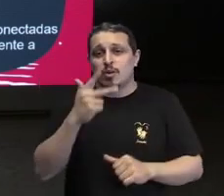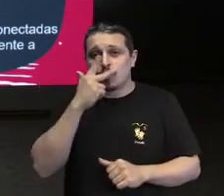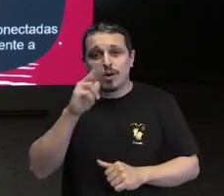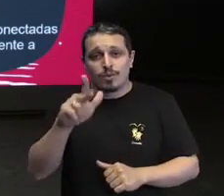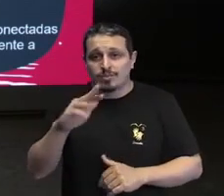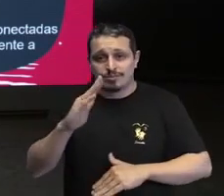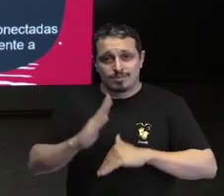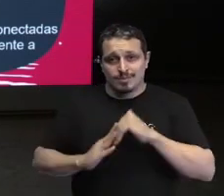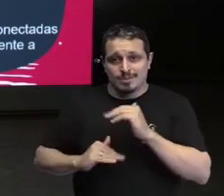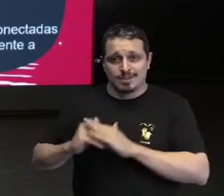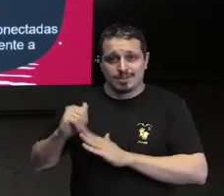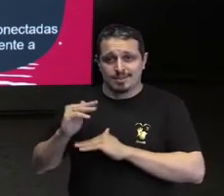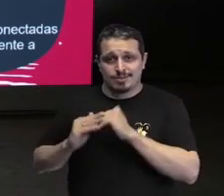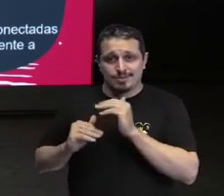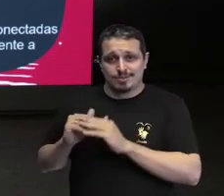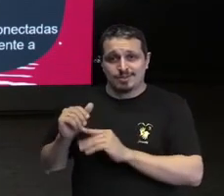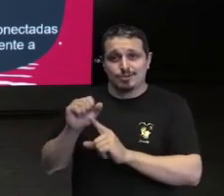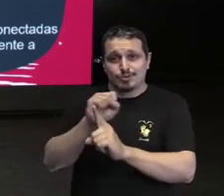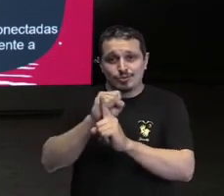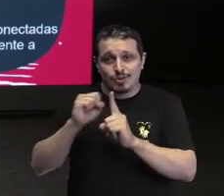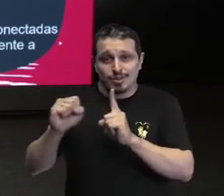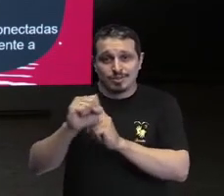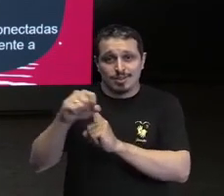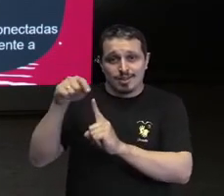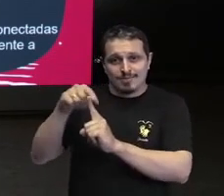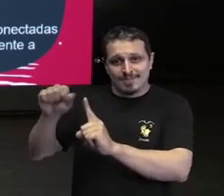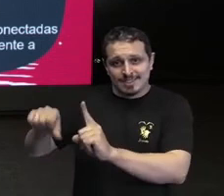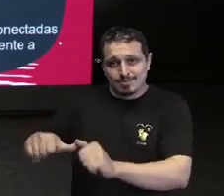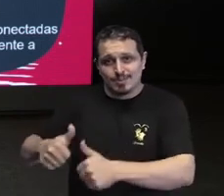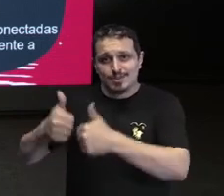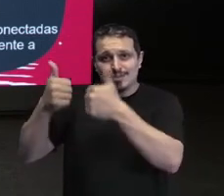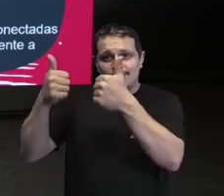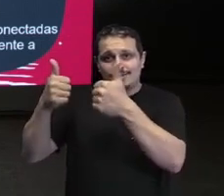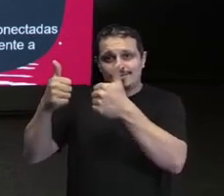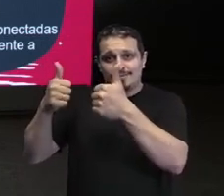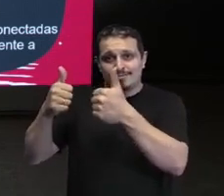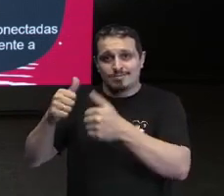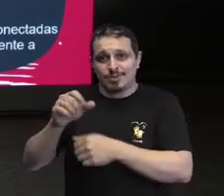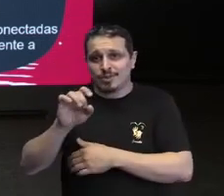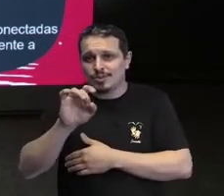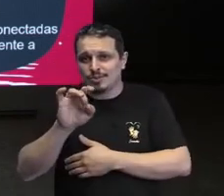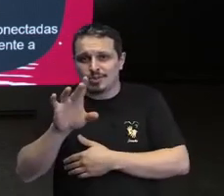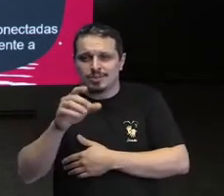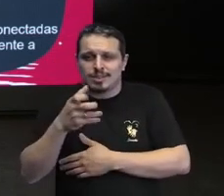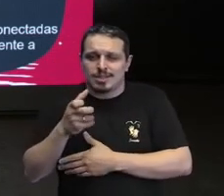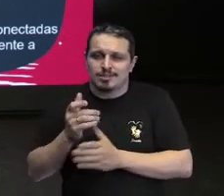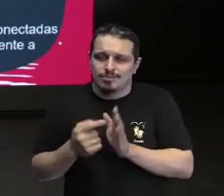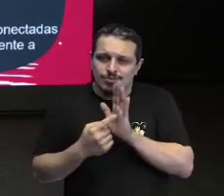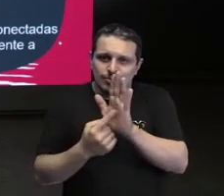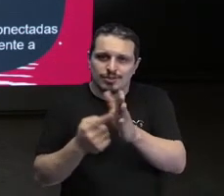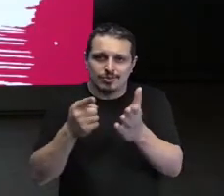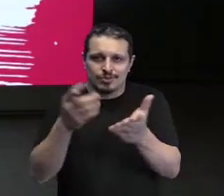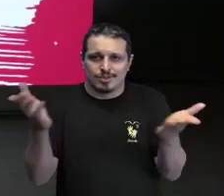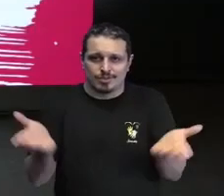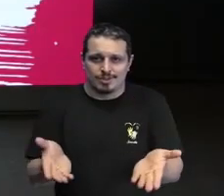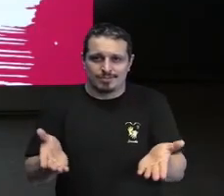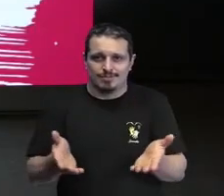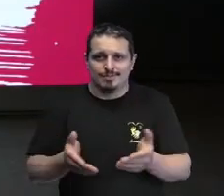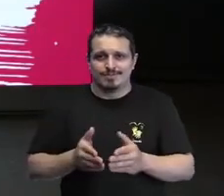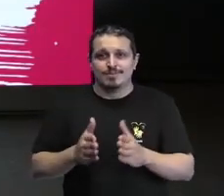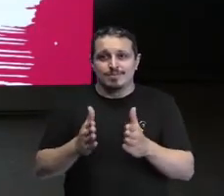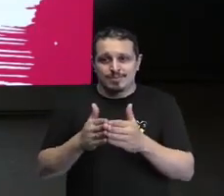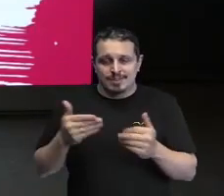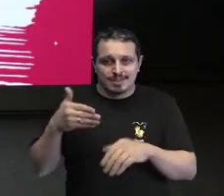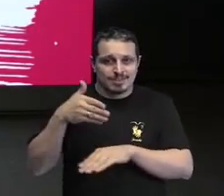para todo mundo assim acho que é isso que eu queria trazer para vocês hoje vou pedir para passar o slide